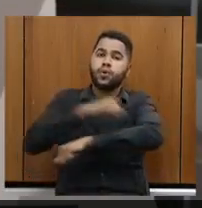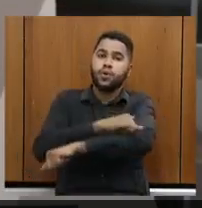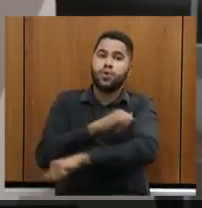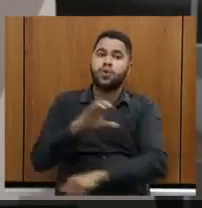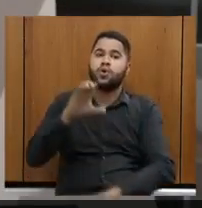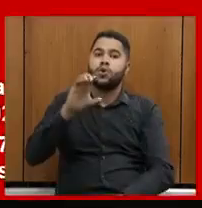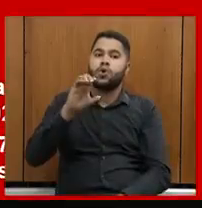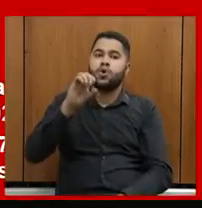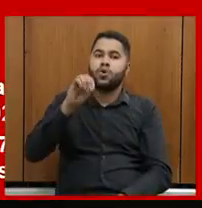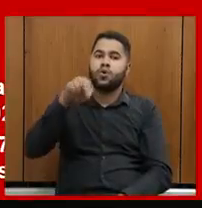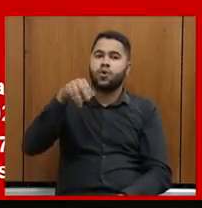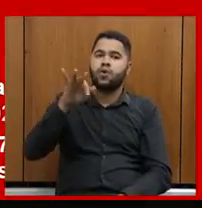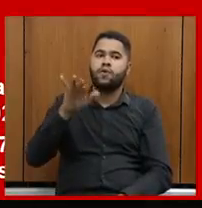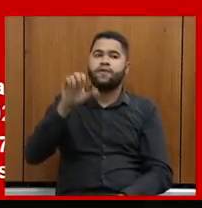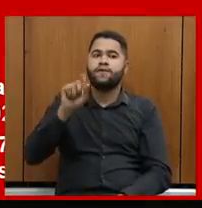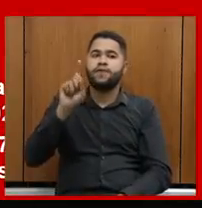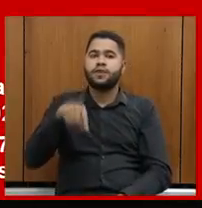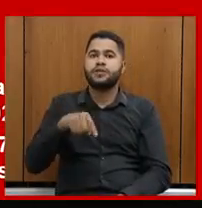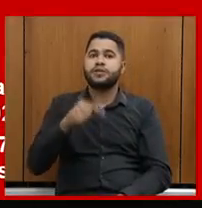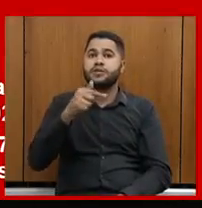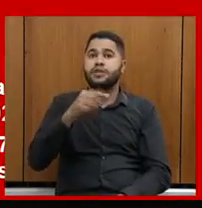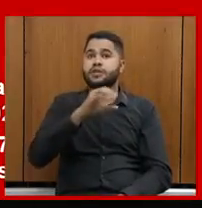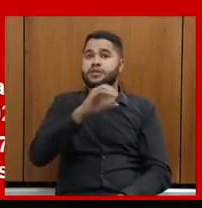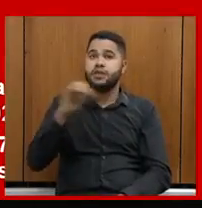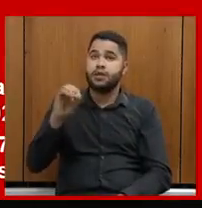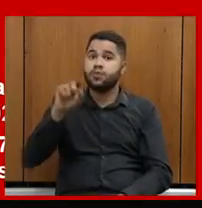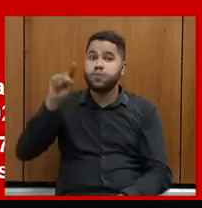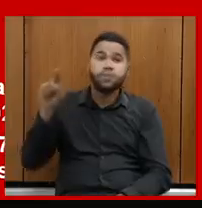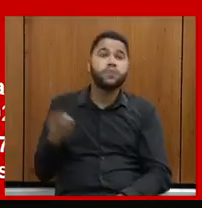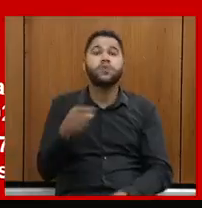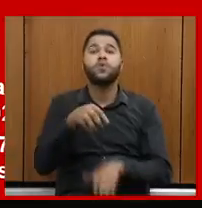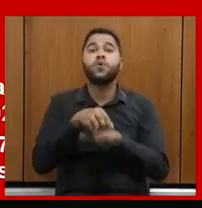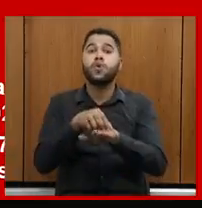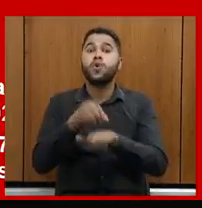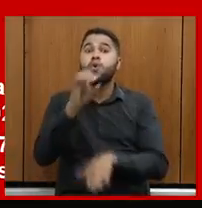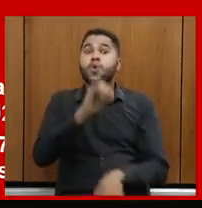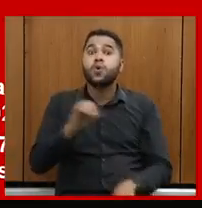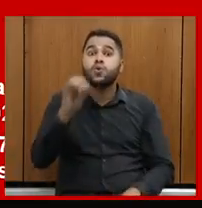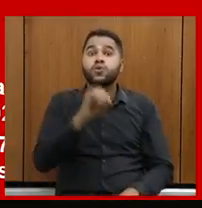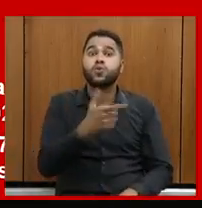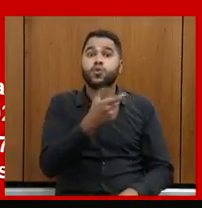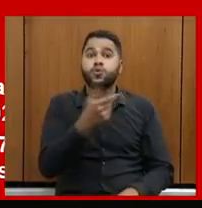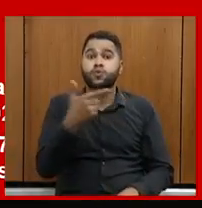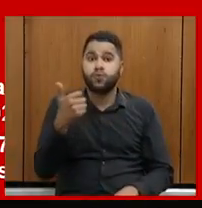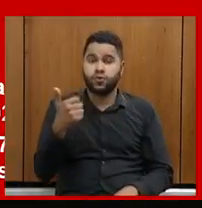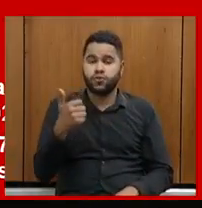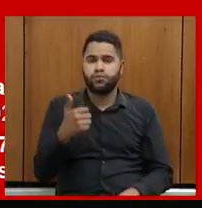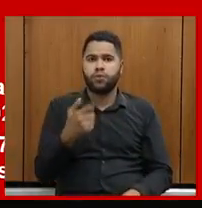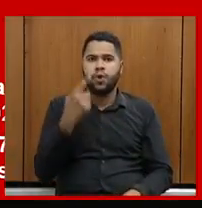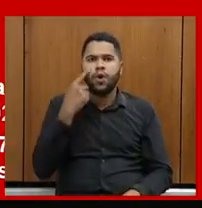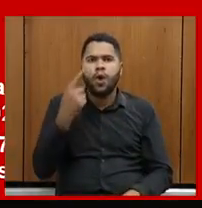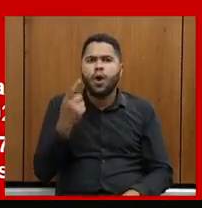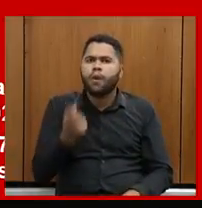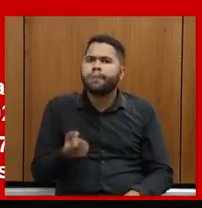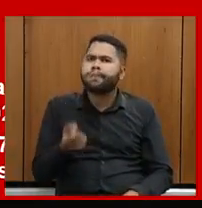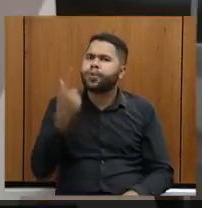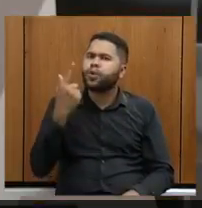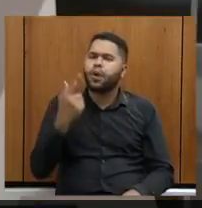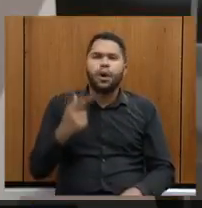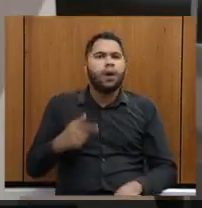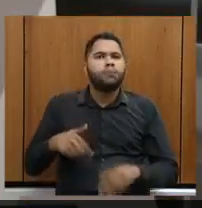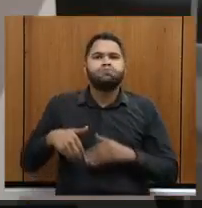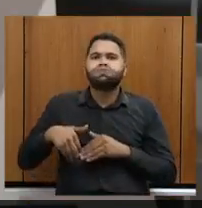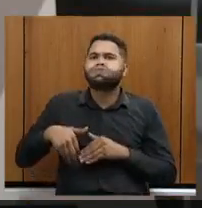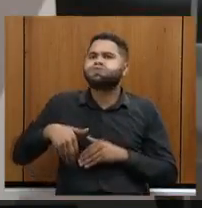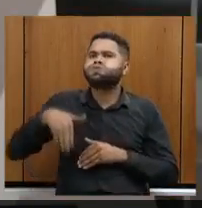770 mil turistas só em outubro de 2021. Olha que absurdo. É um crescimento de